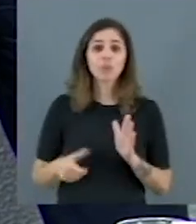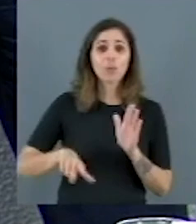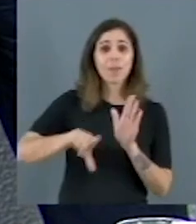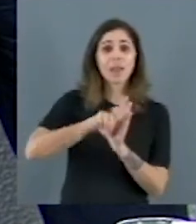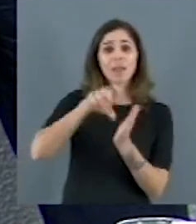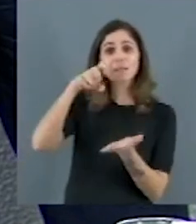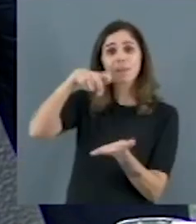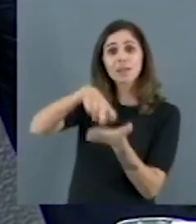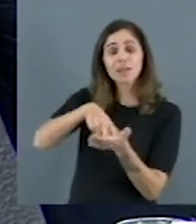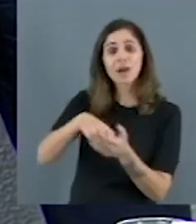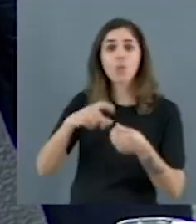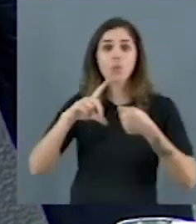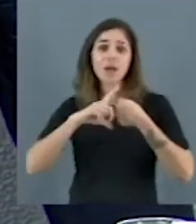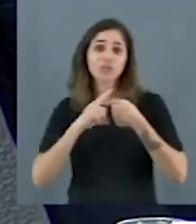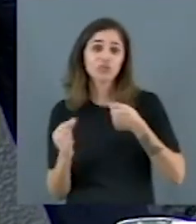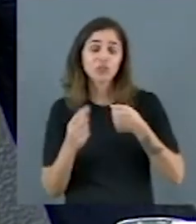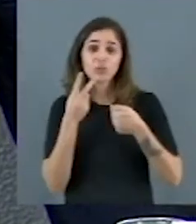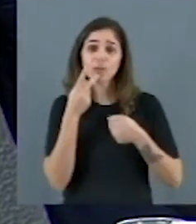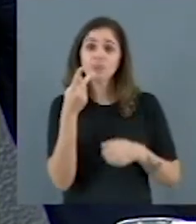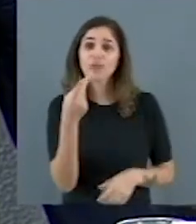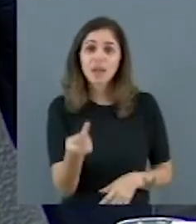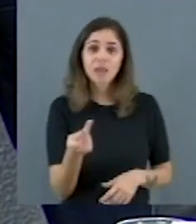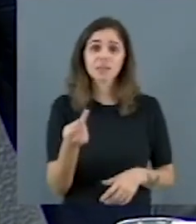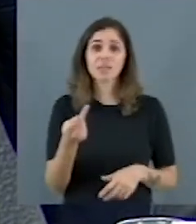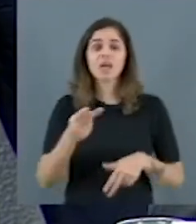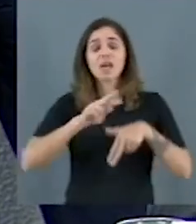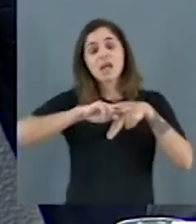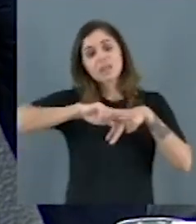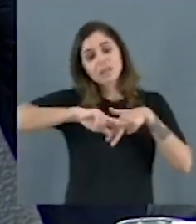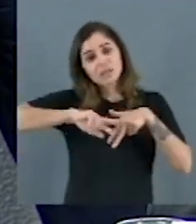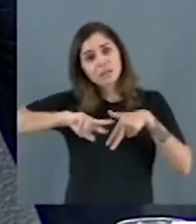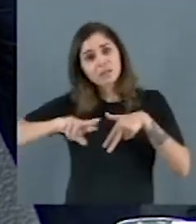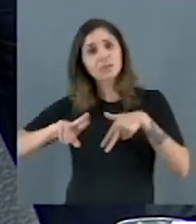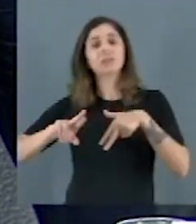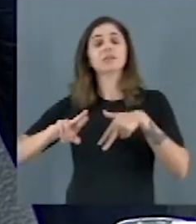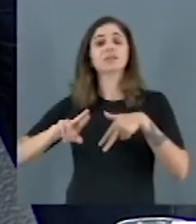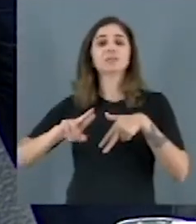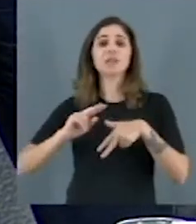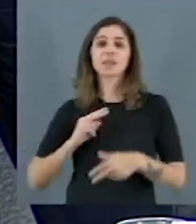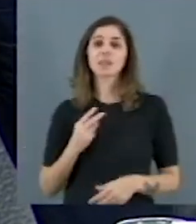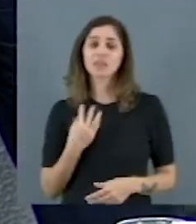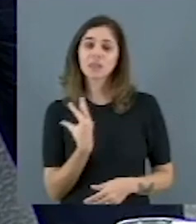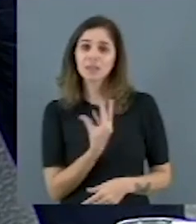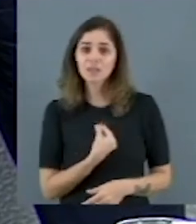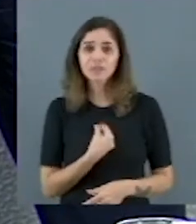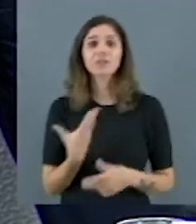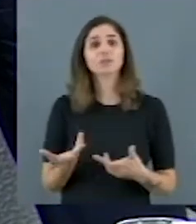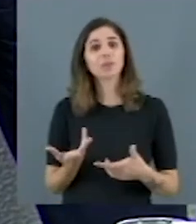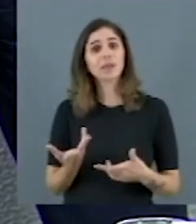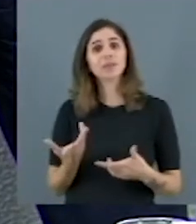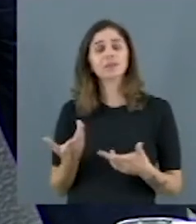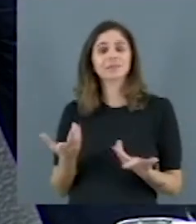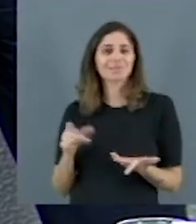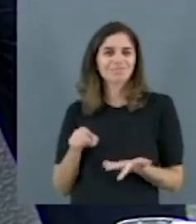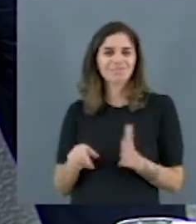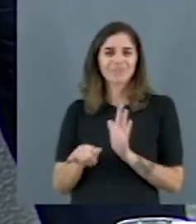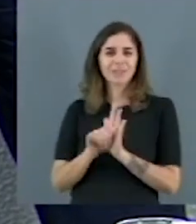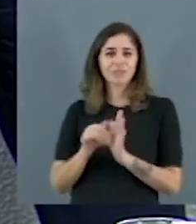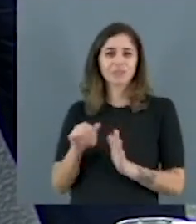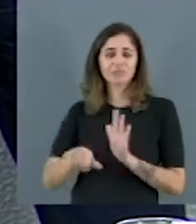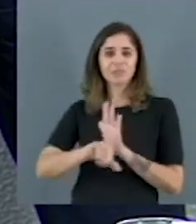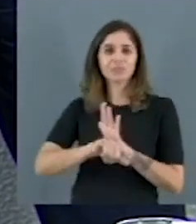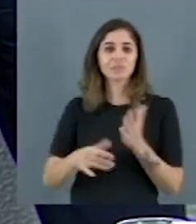artigo que dissesse que as identidades transexuais são identidades criminosas. Portanto, nós nunca